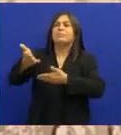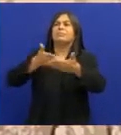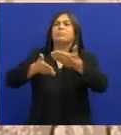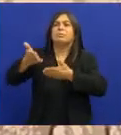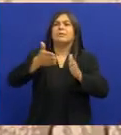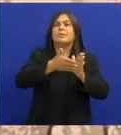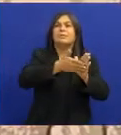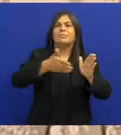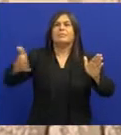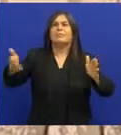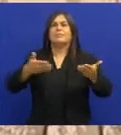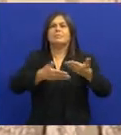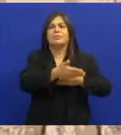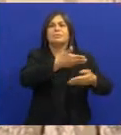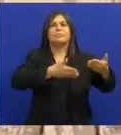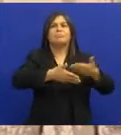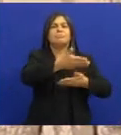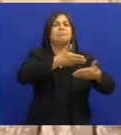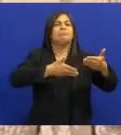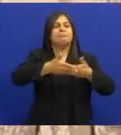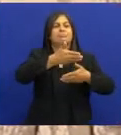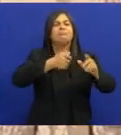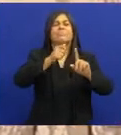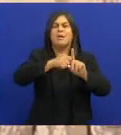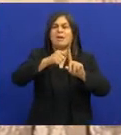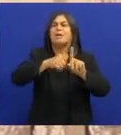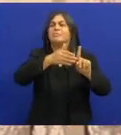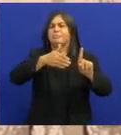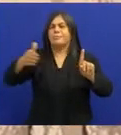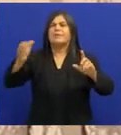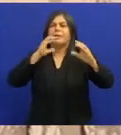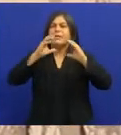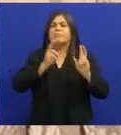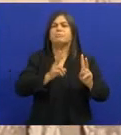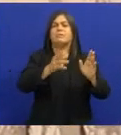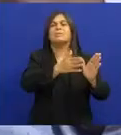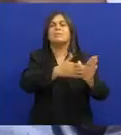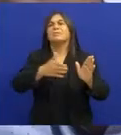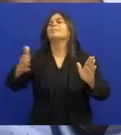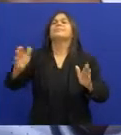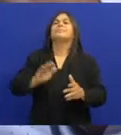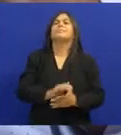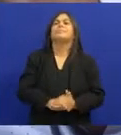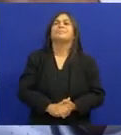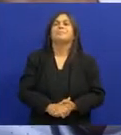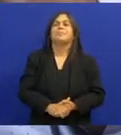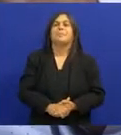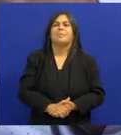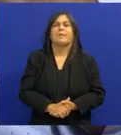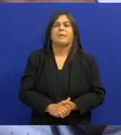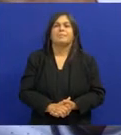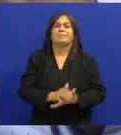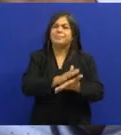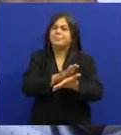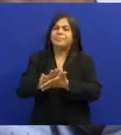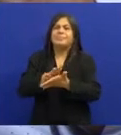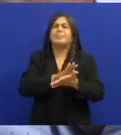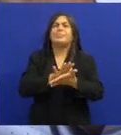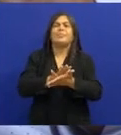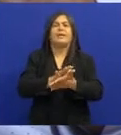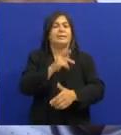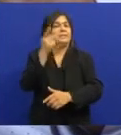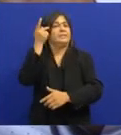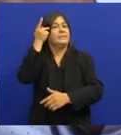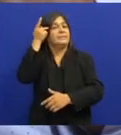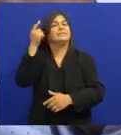terminar Os contratos Artísticos Que ambos tinham Durante vários meses Aí Numa dessas ocasiões No forró Do Pedro